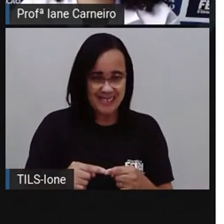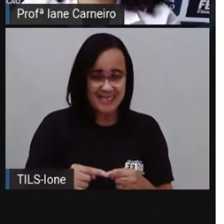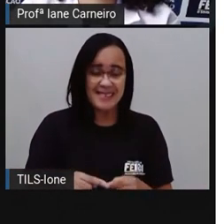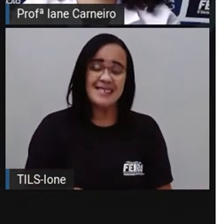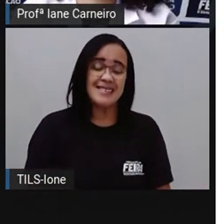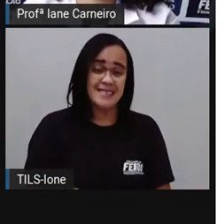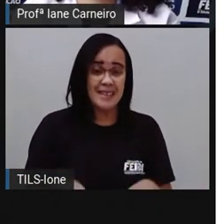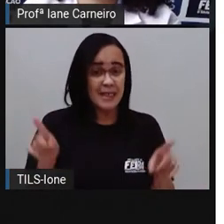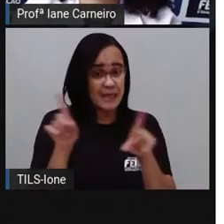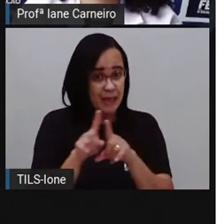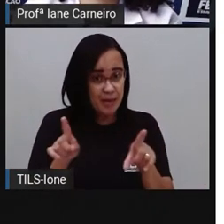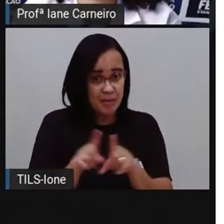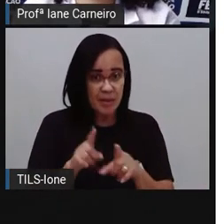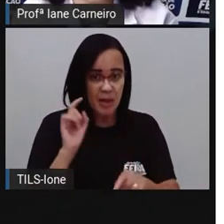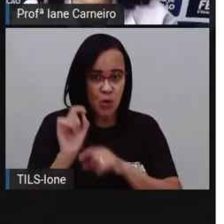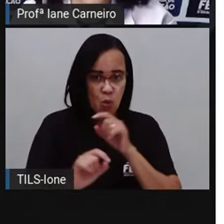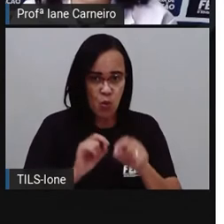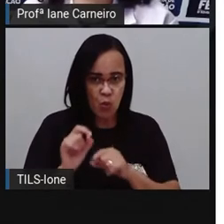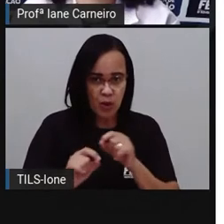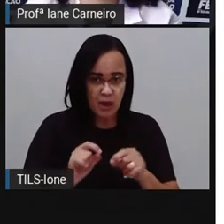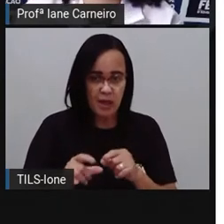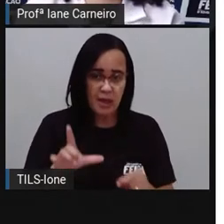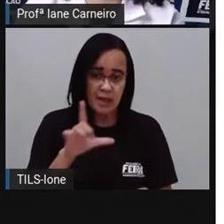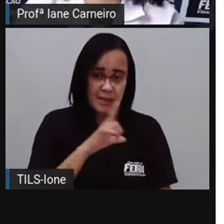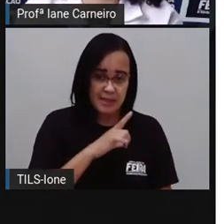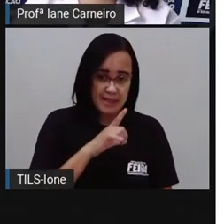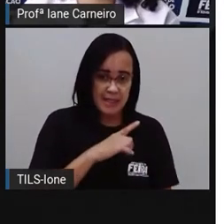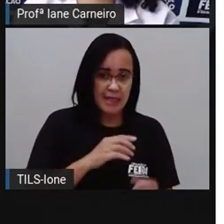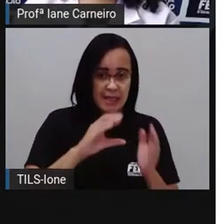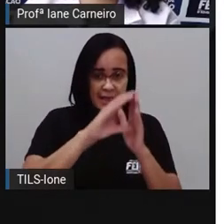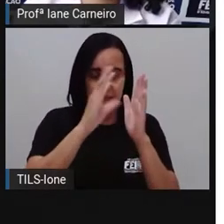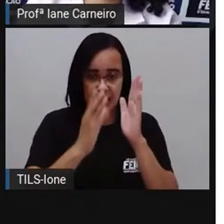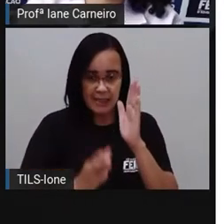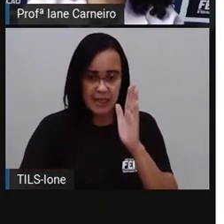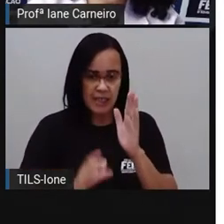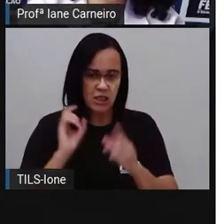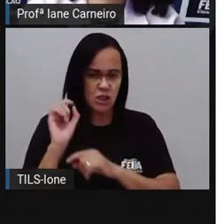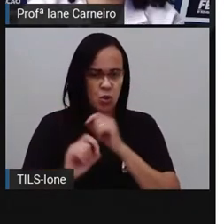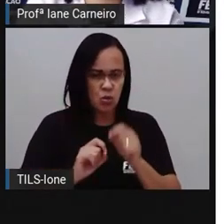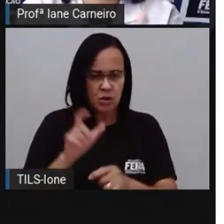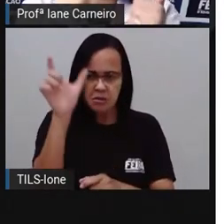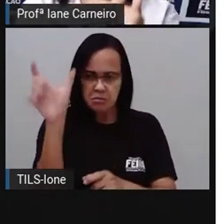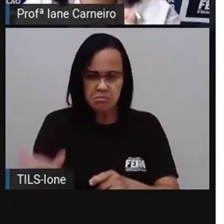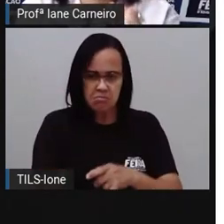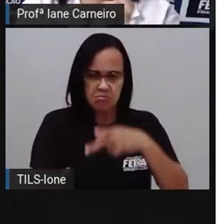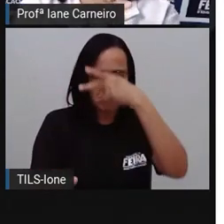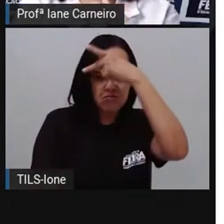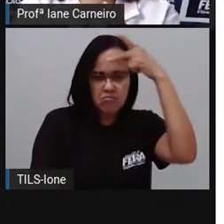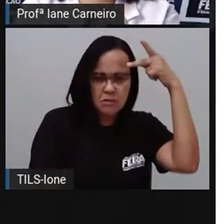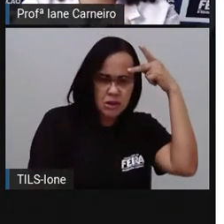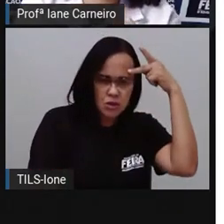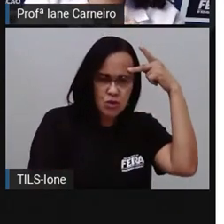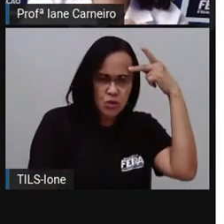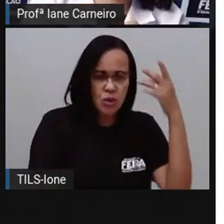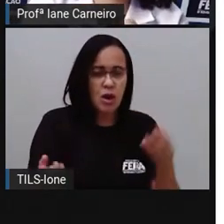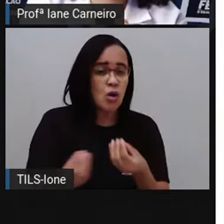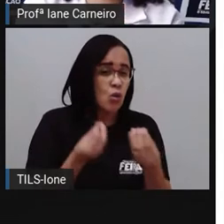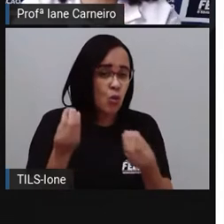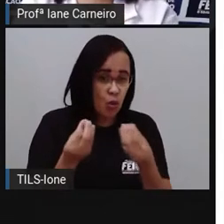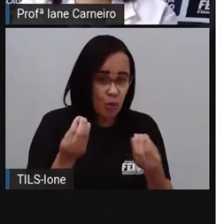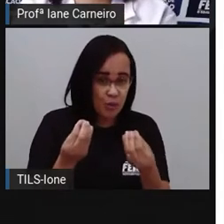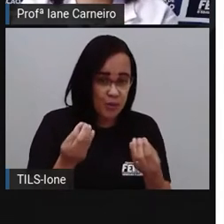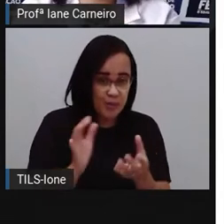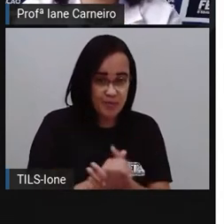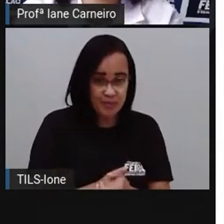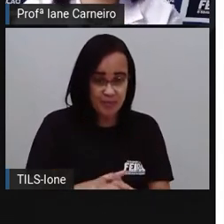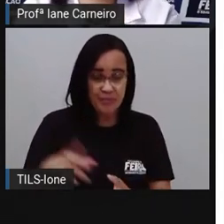Além das características físicas, nós temos características de personalidade, como a gente viu lá na história, no texto